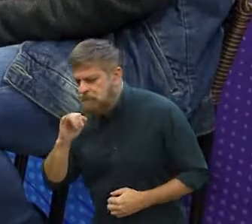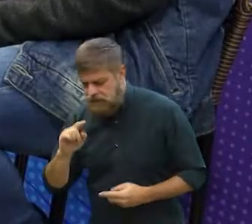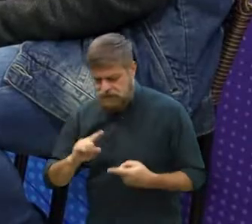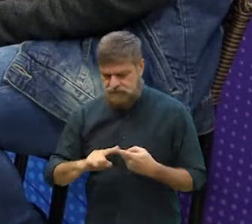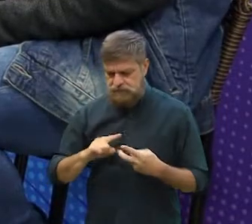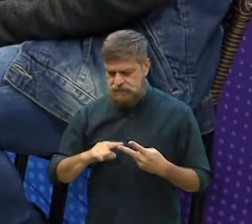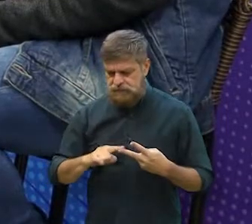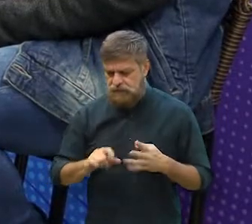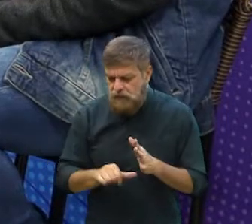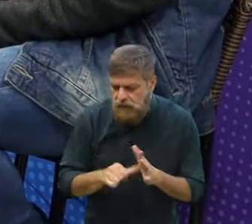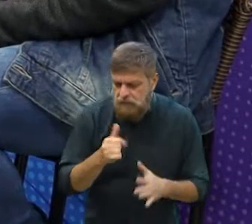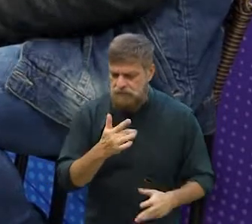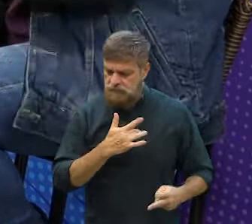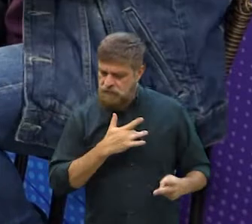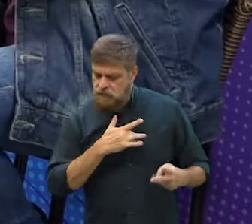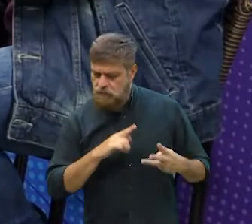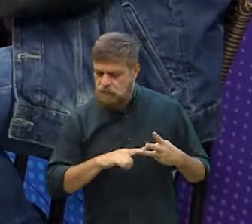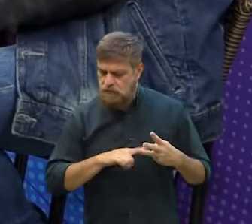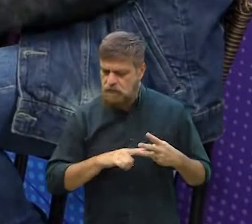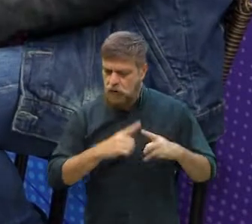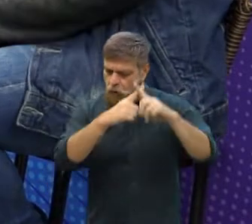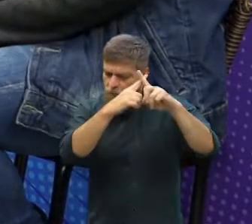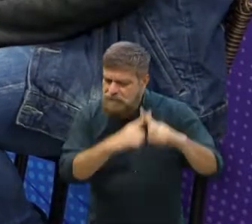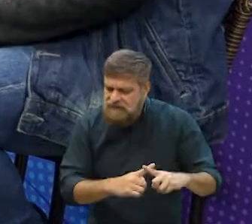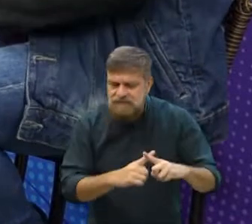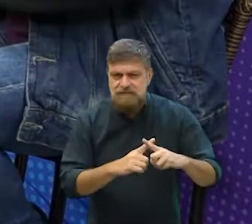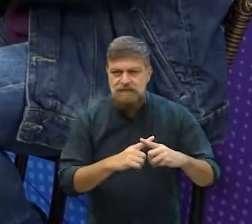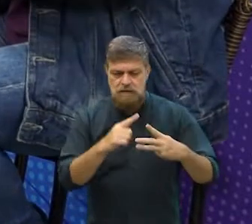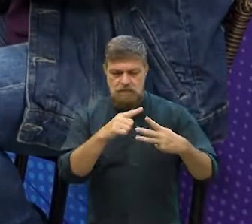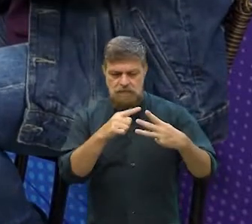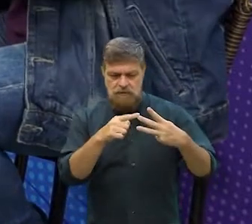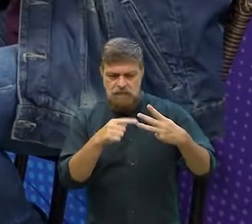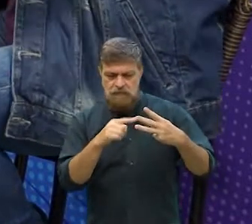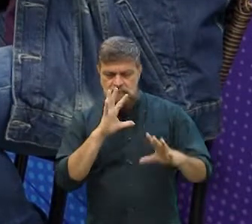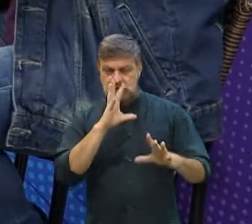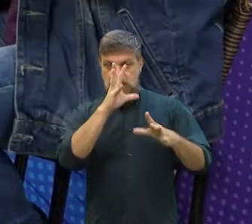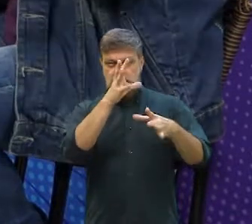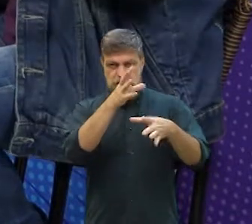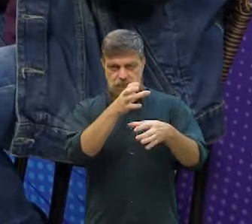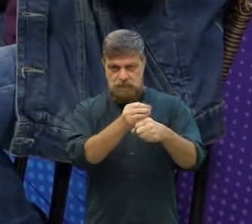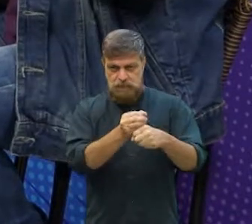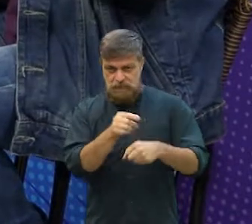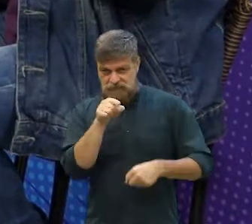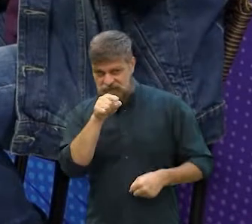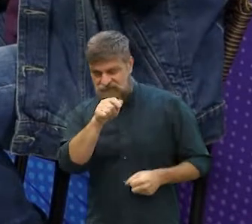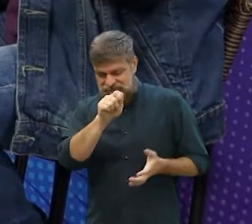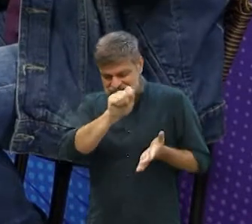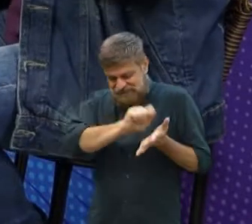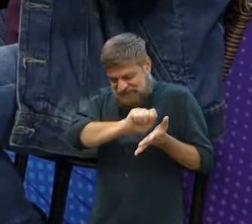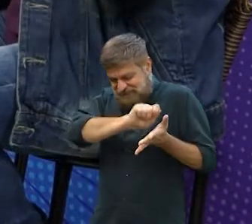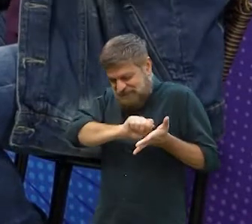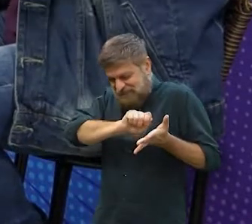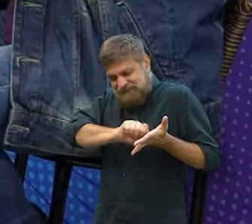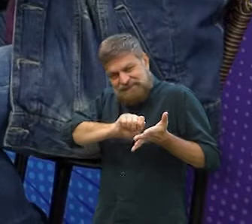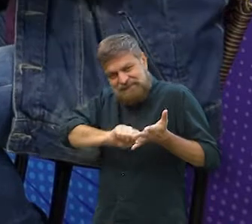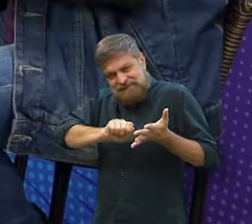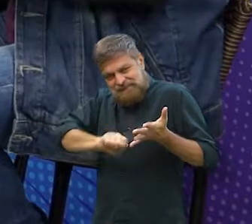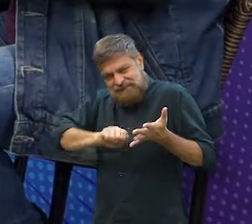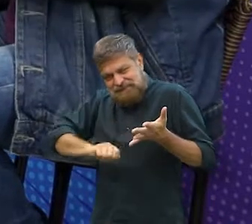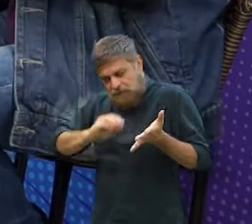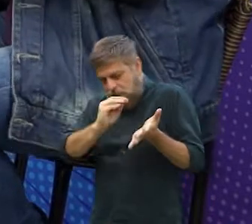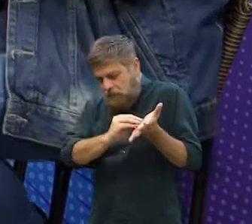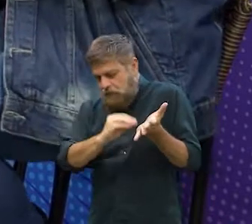o primeiro amor, competições, Todo esse caldeirão, né? Que você colocou todos esses